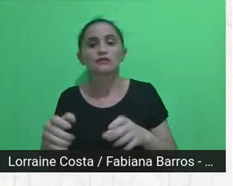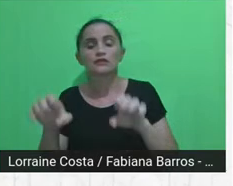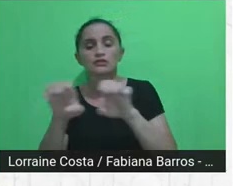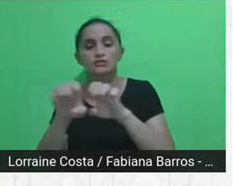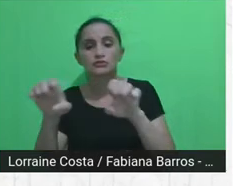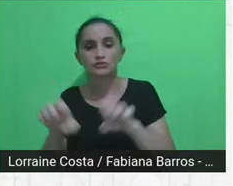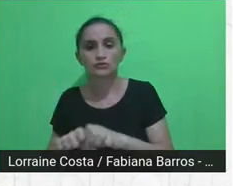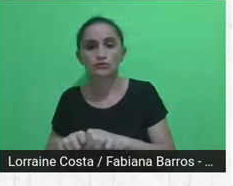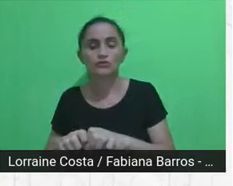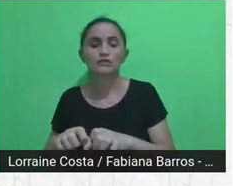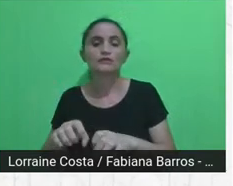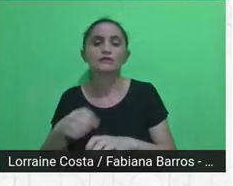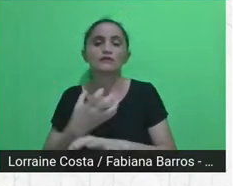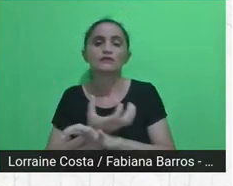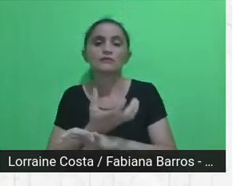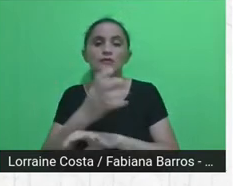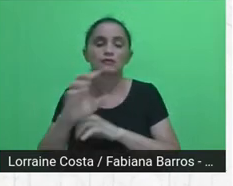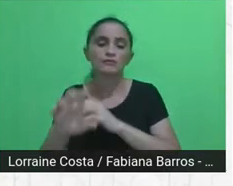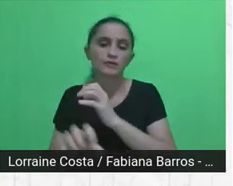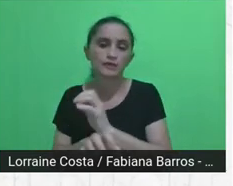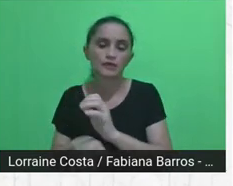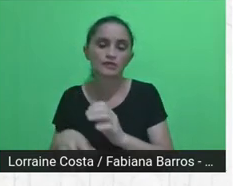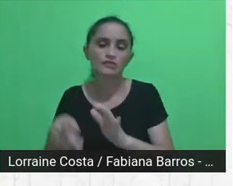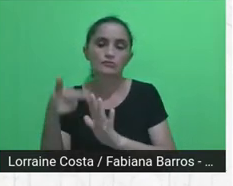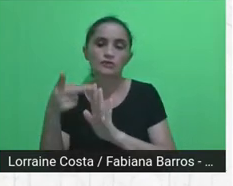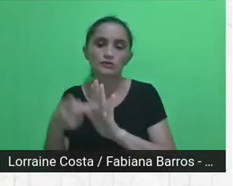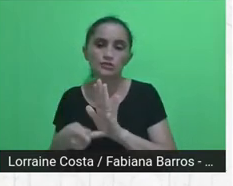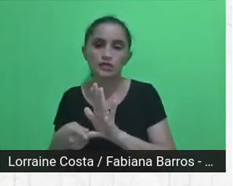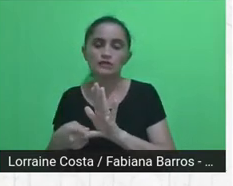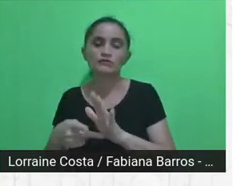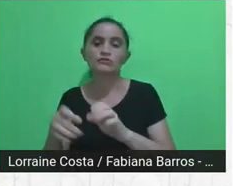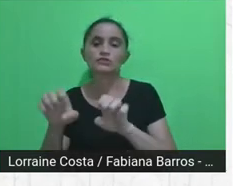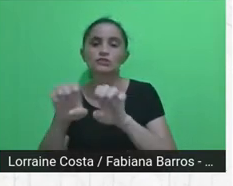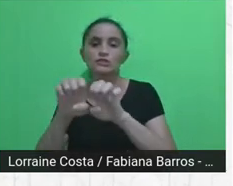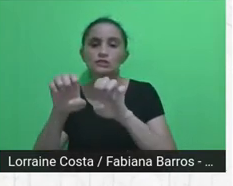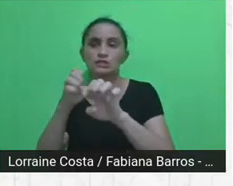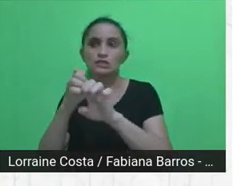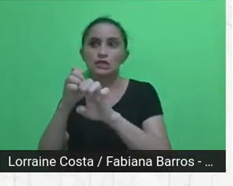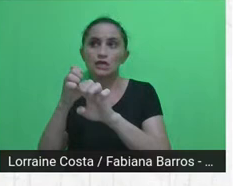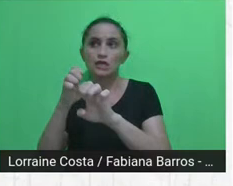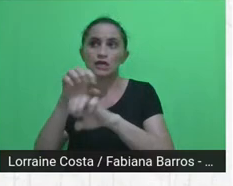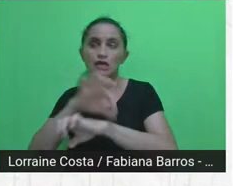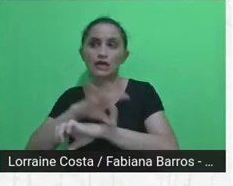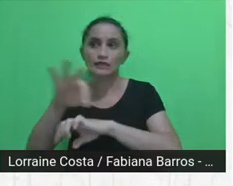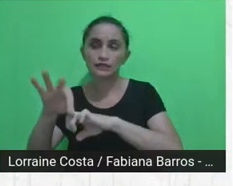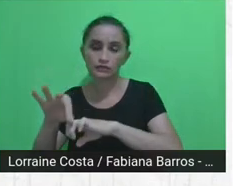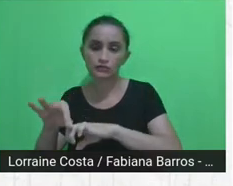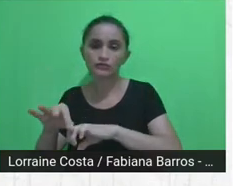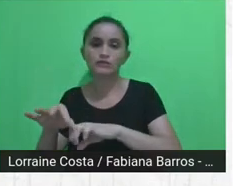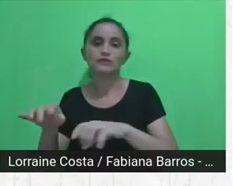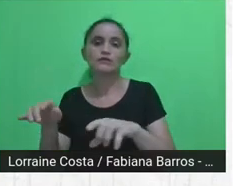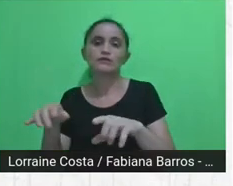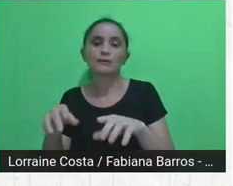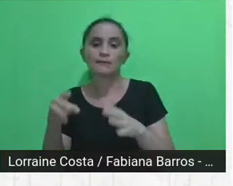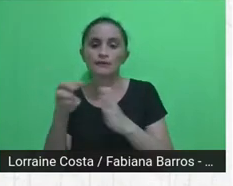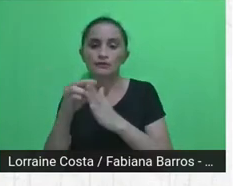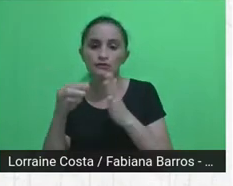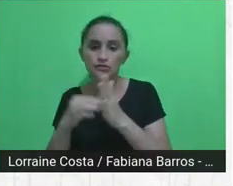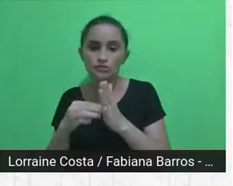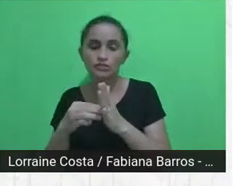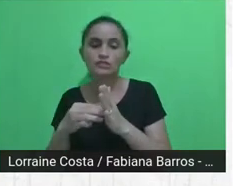projetos de arquitetura e urbanismo, engenharia para assistência técnica, metodologias e técnicas para projetos participativos.